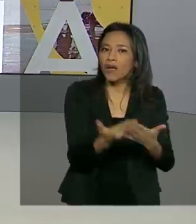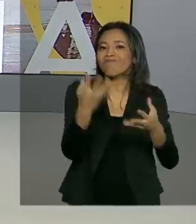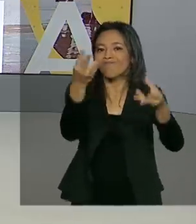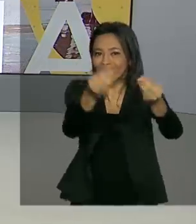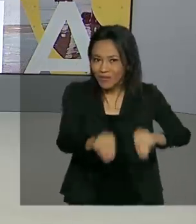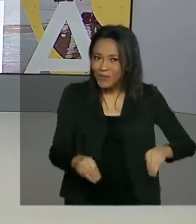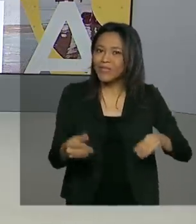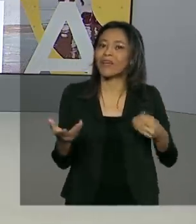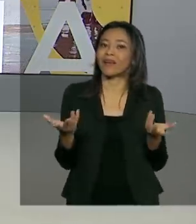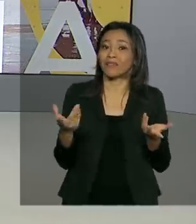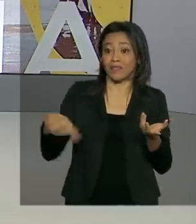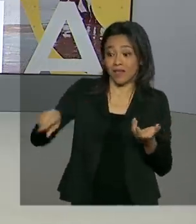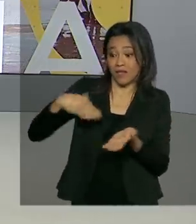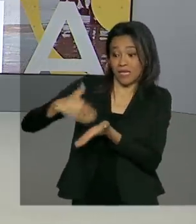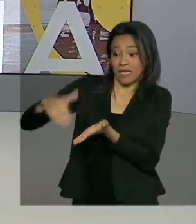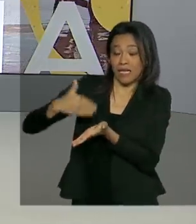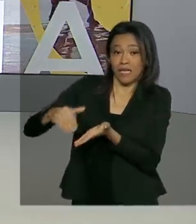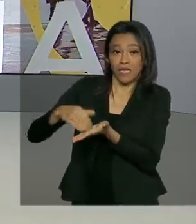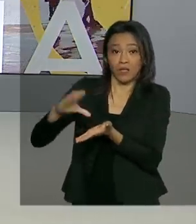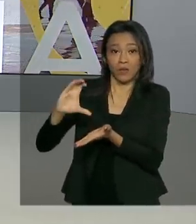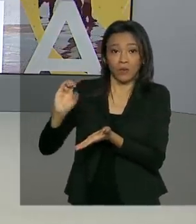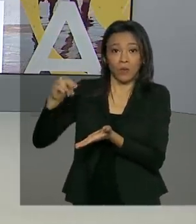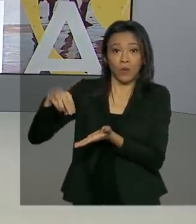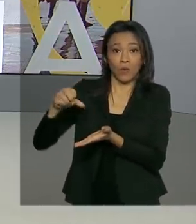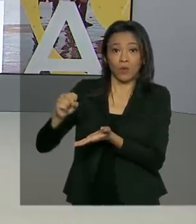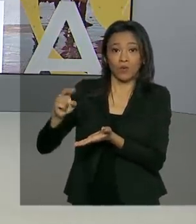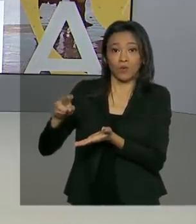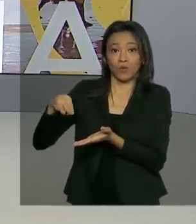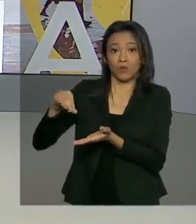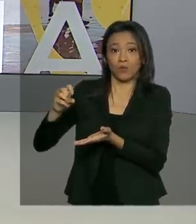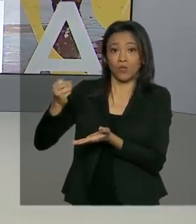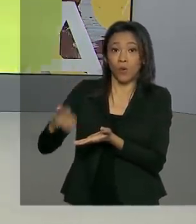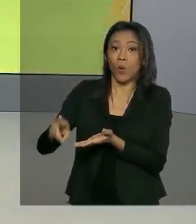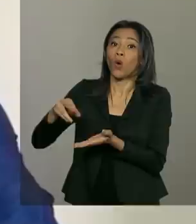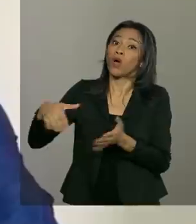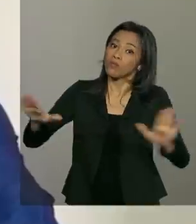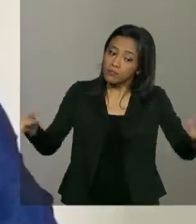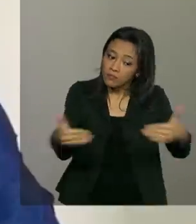Secretaria Nacional do Consumidor recomenda a negociação entre as partes.